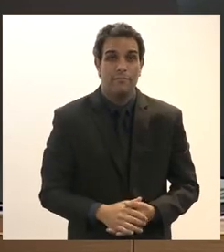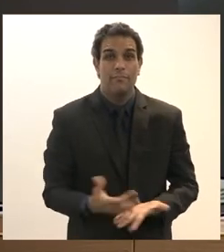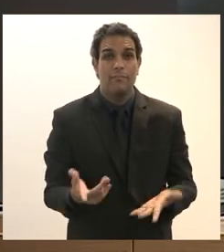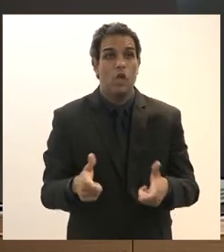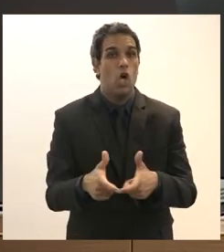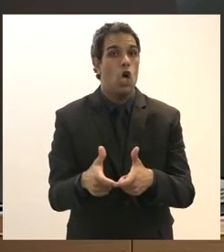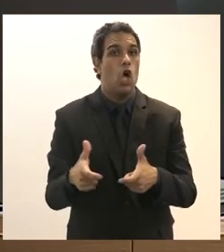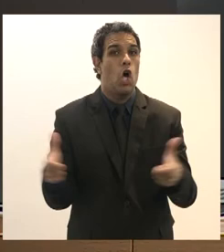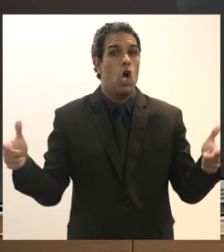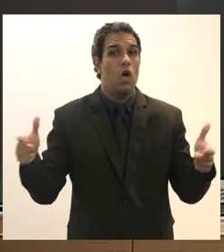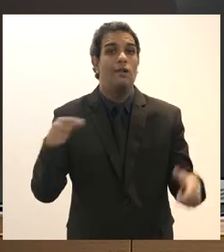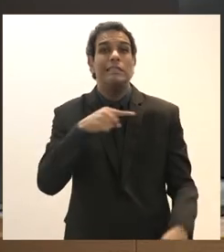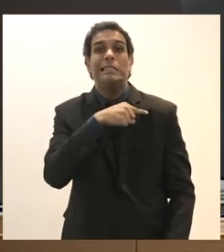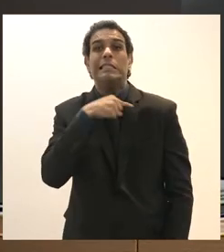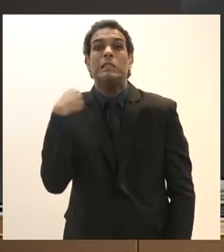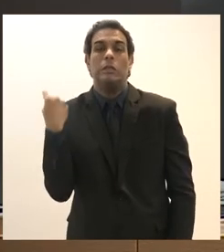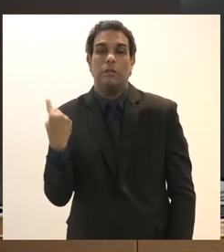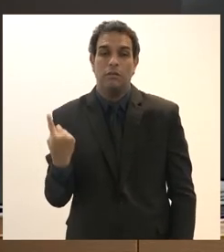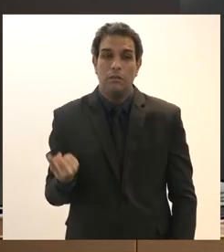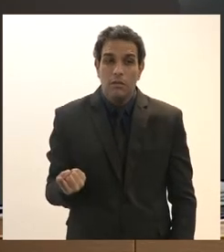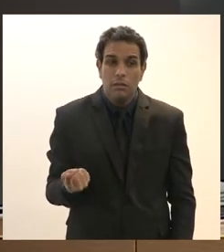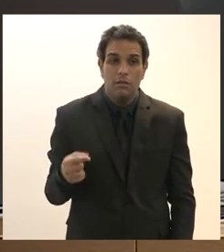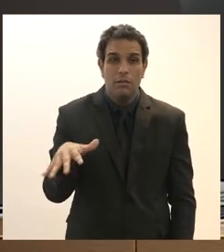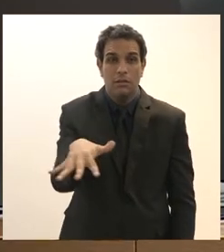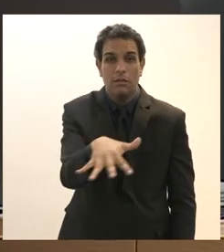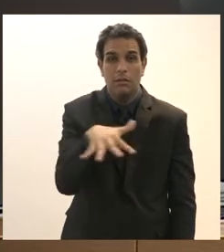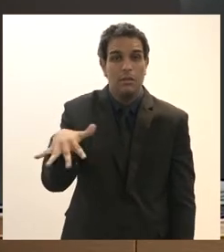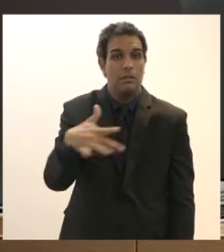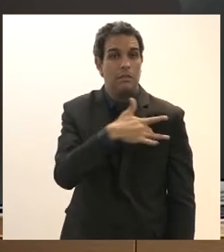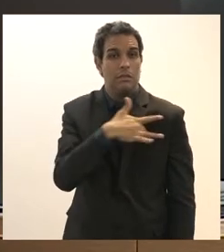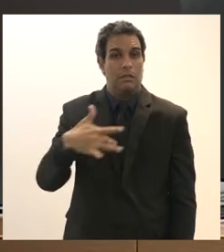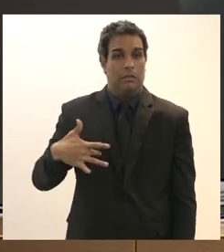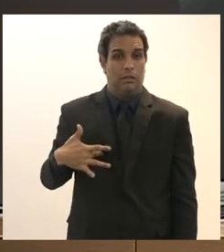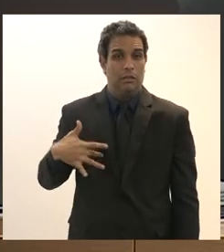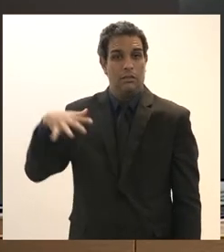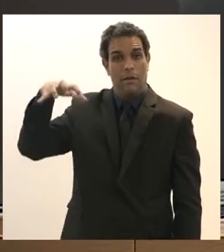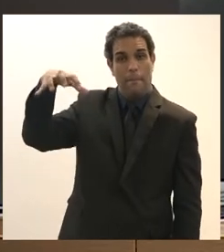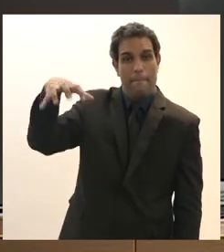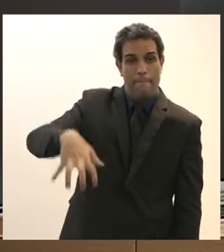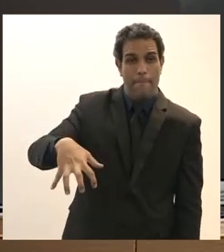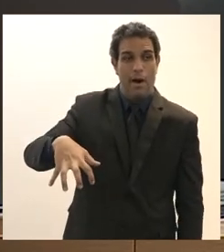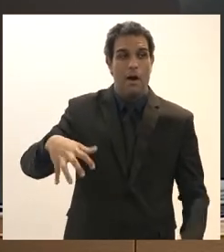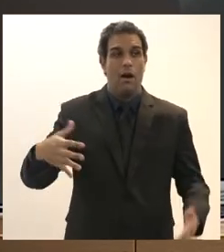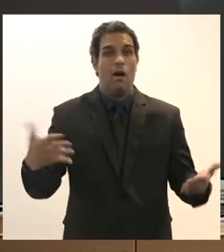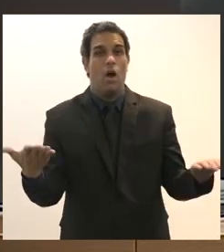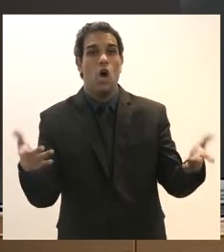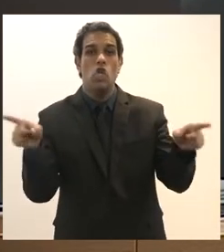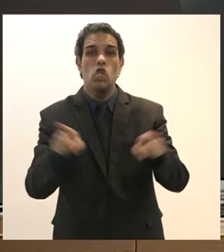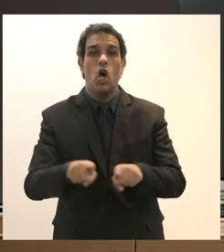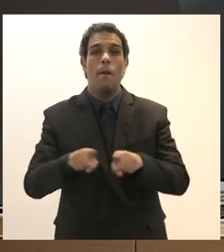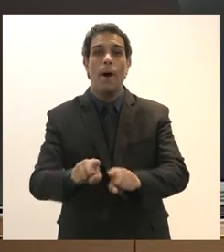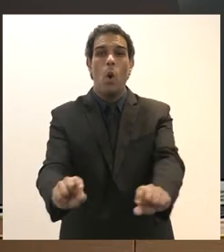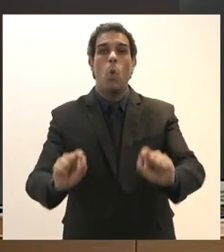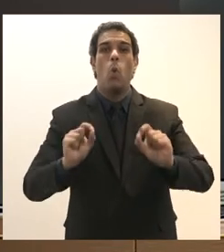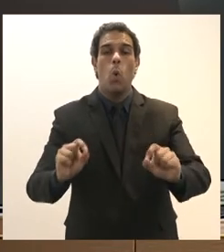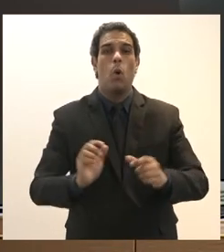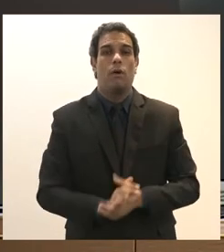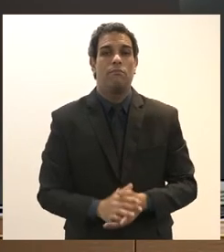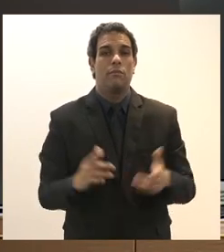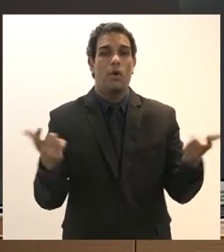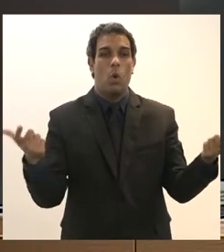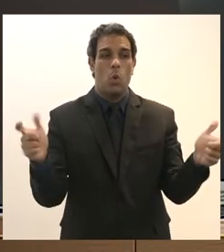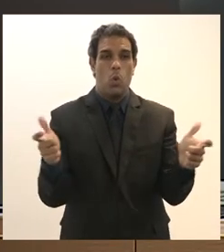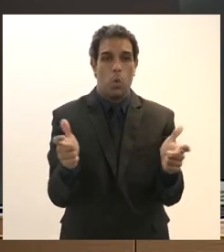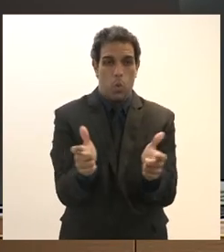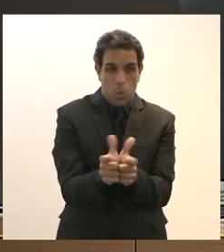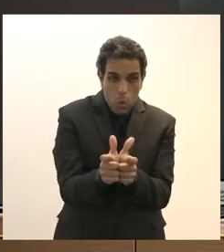de mortos ainda a rede de saúde assoberbada houve agora uma uma redução